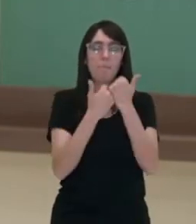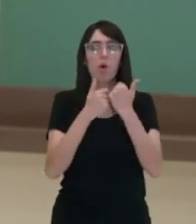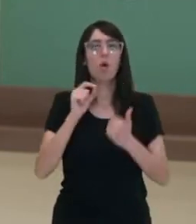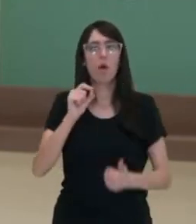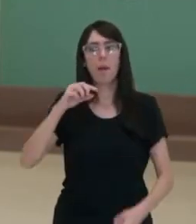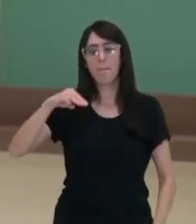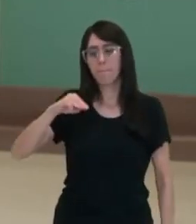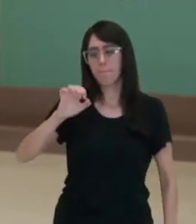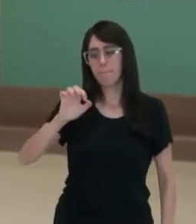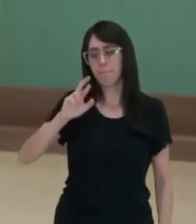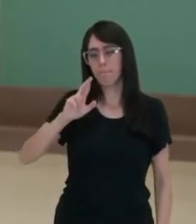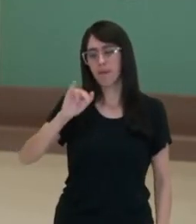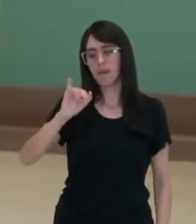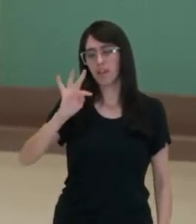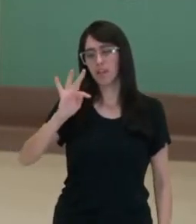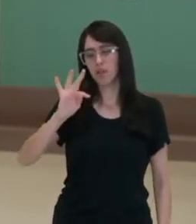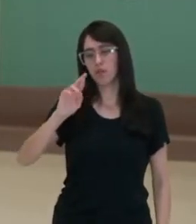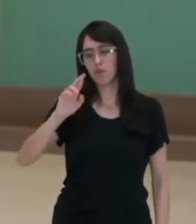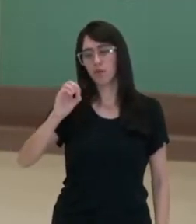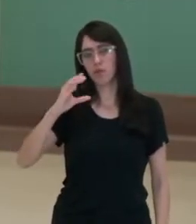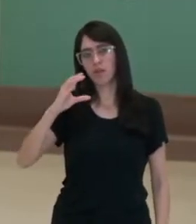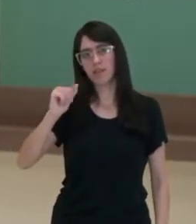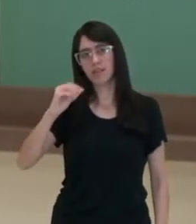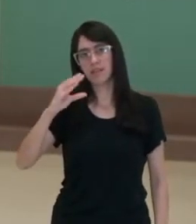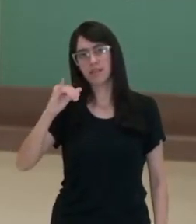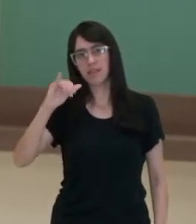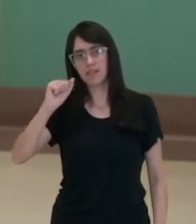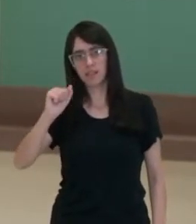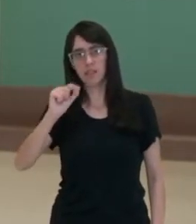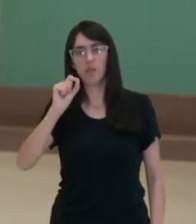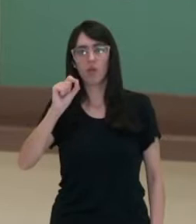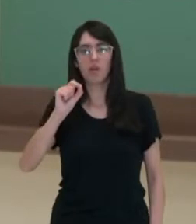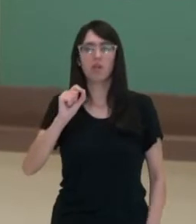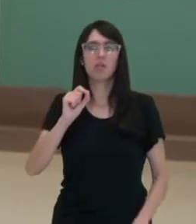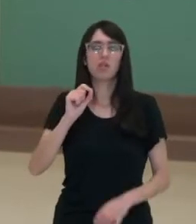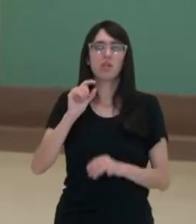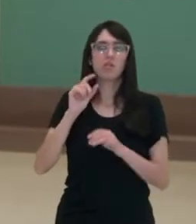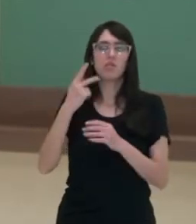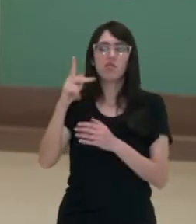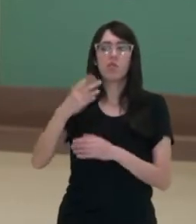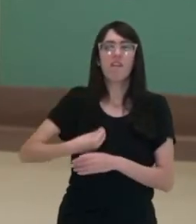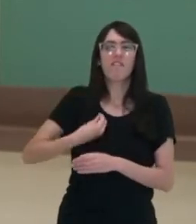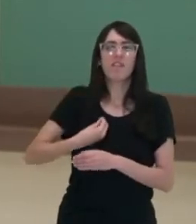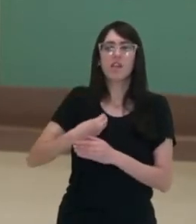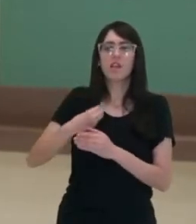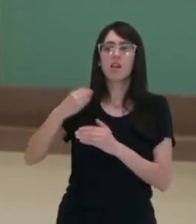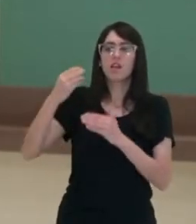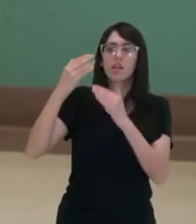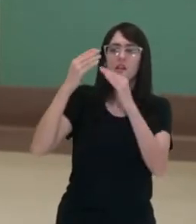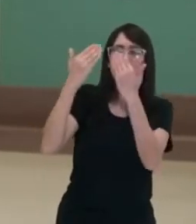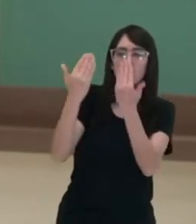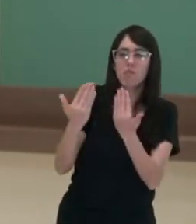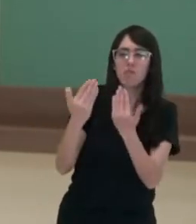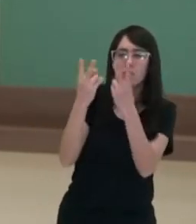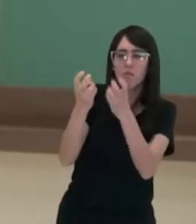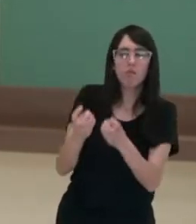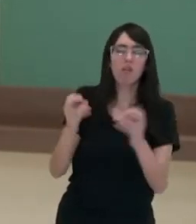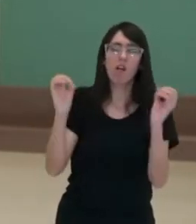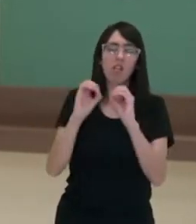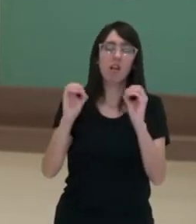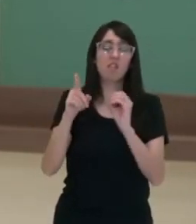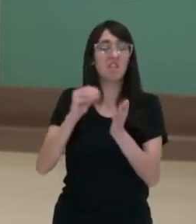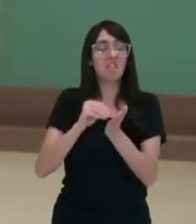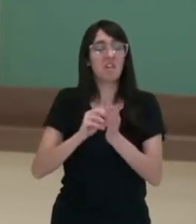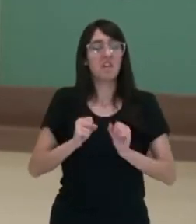o contexto social e as condições materiais e simbólicas de vida. Então é nesse sentido que a gente vai procurar enfrentar